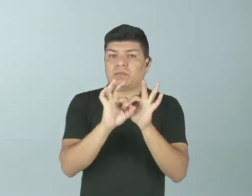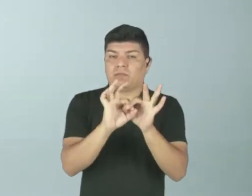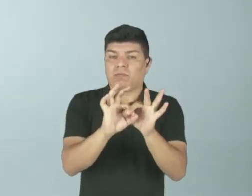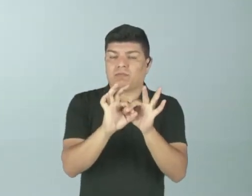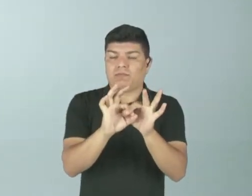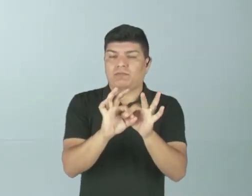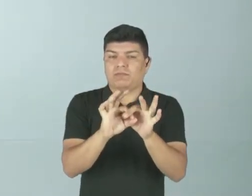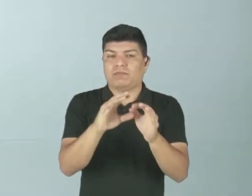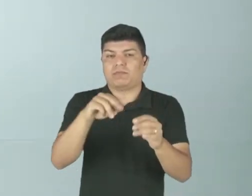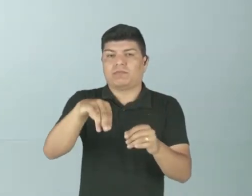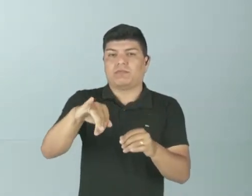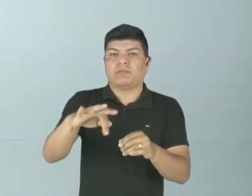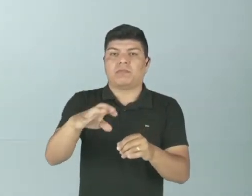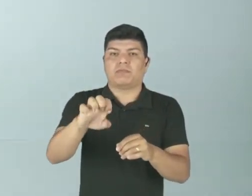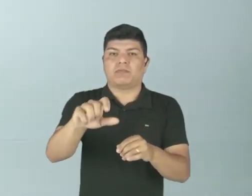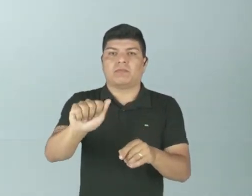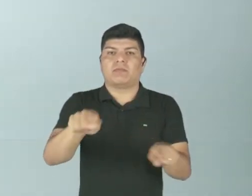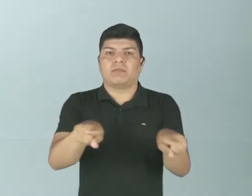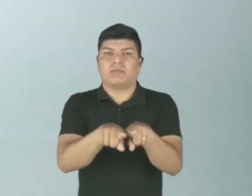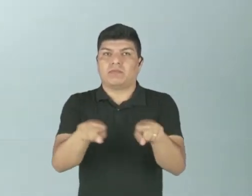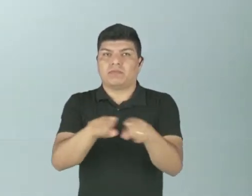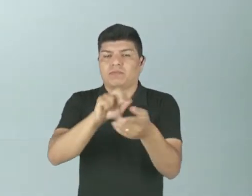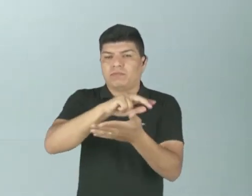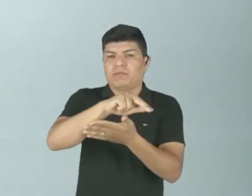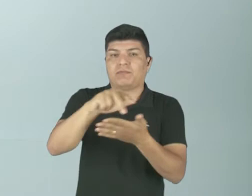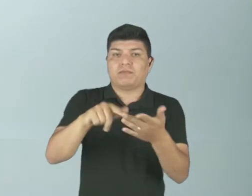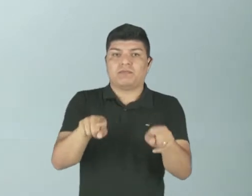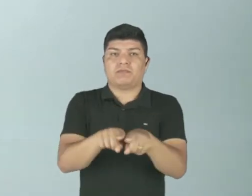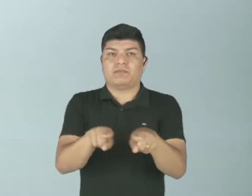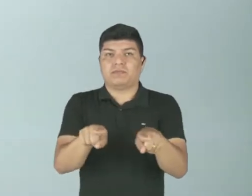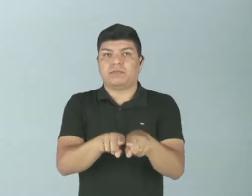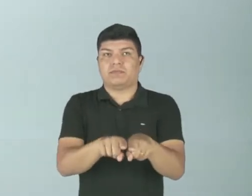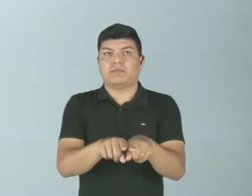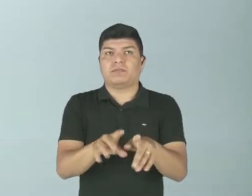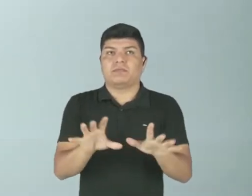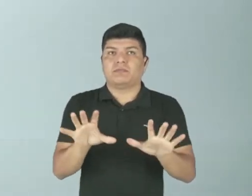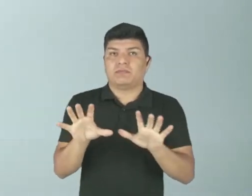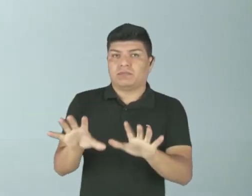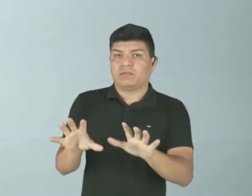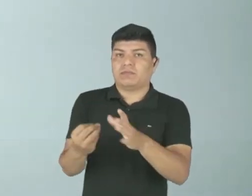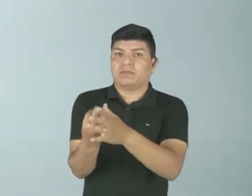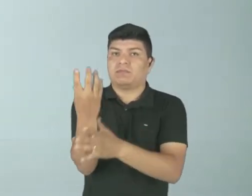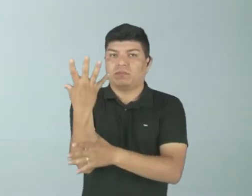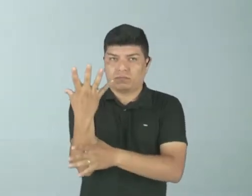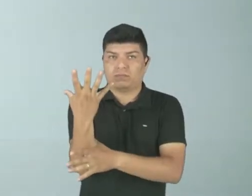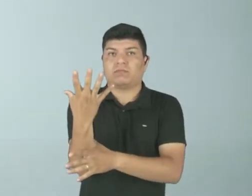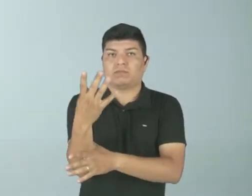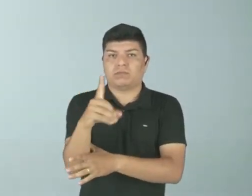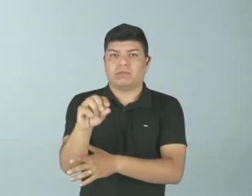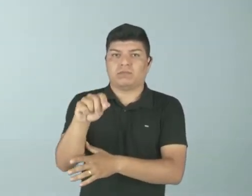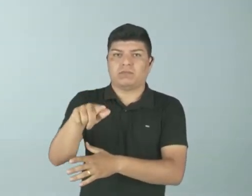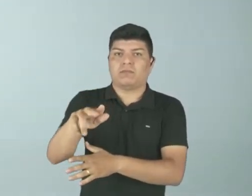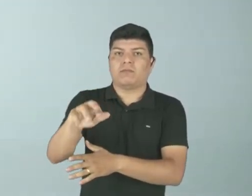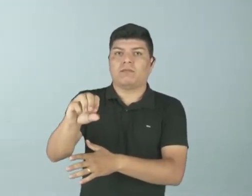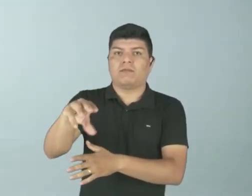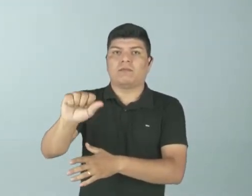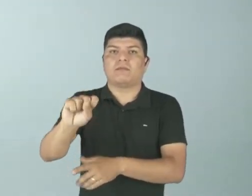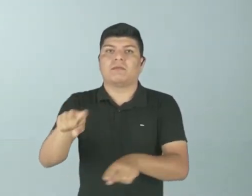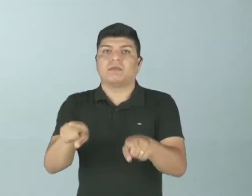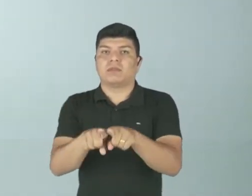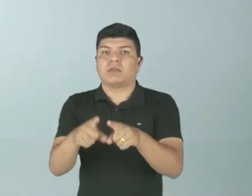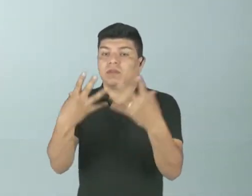o Conselho de Nicéia, Calcedônia e outros tantos, que foi criado esses dogmas de que quem não